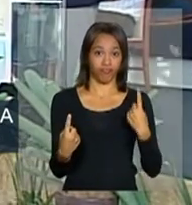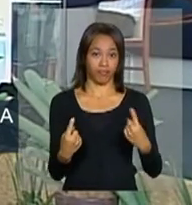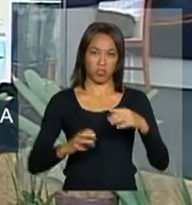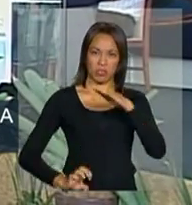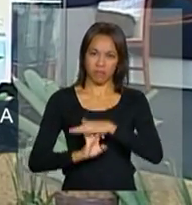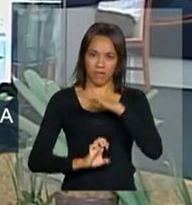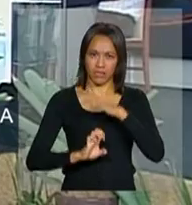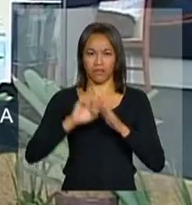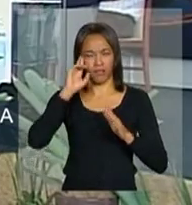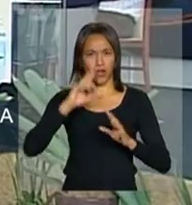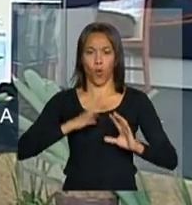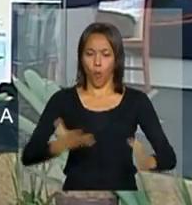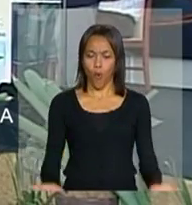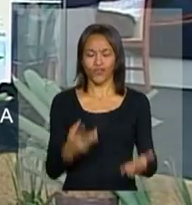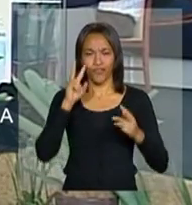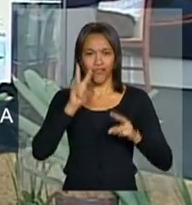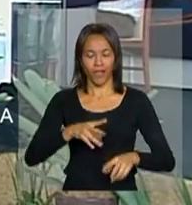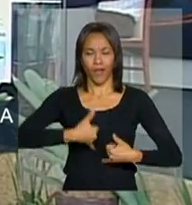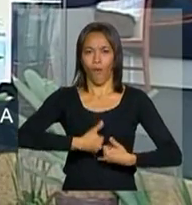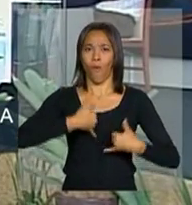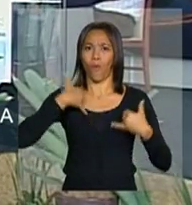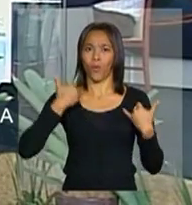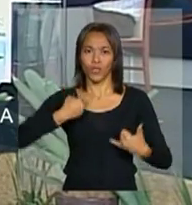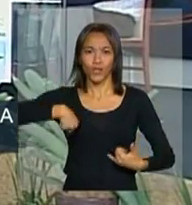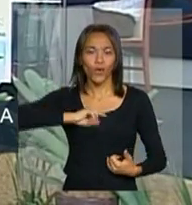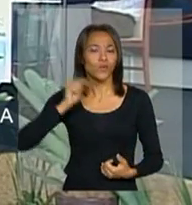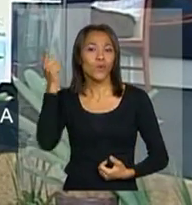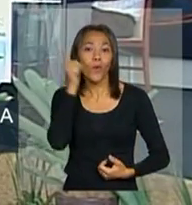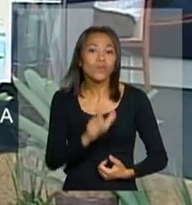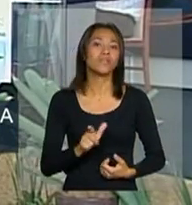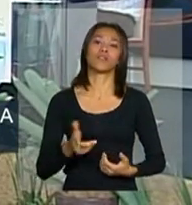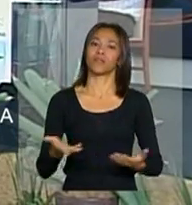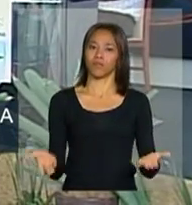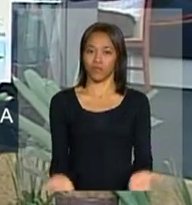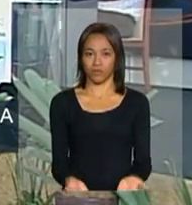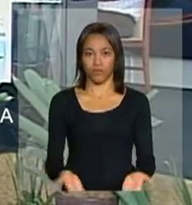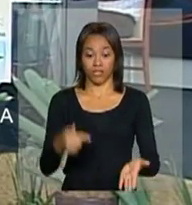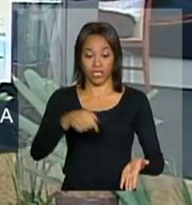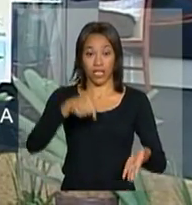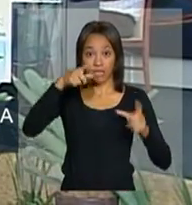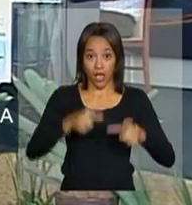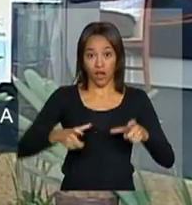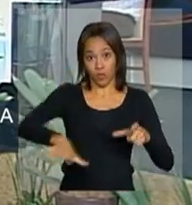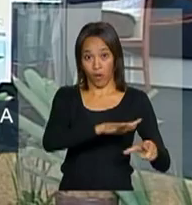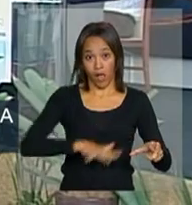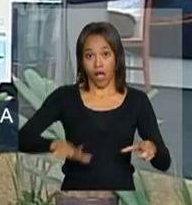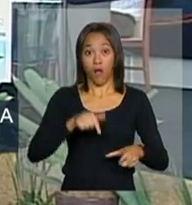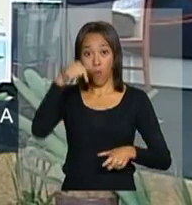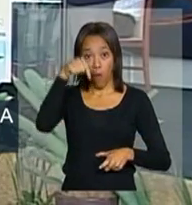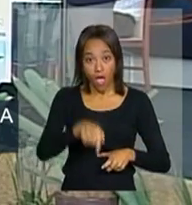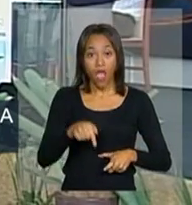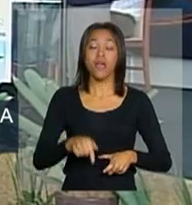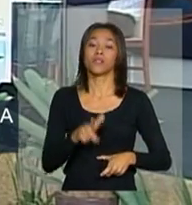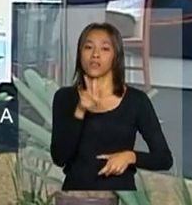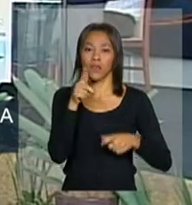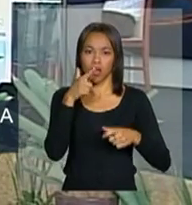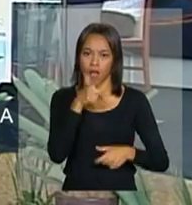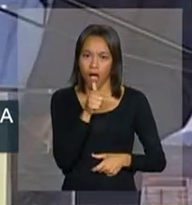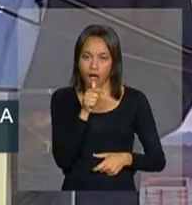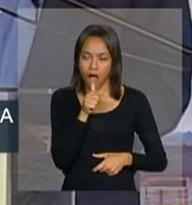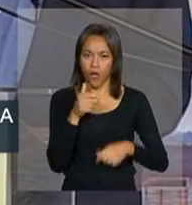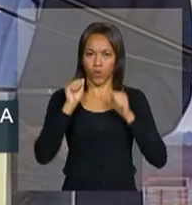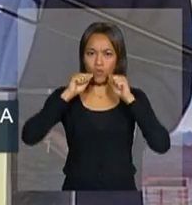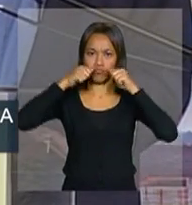empreendedores, se orgulham do ponto que nós chegamos nessa região, com essa usina. Quando o